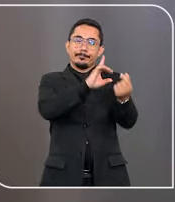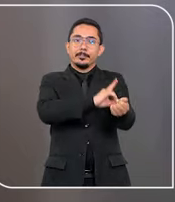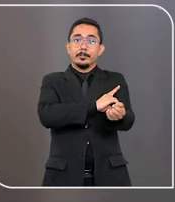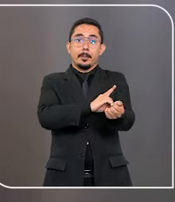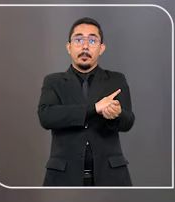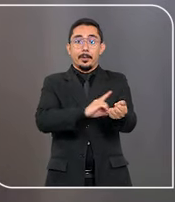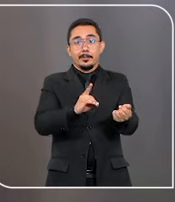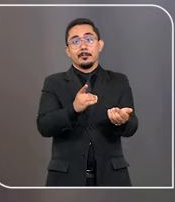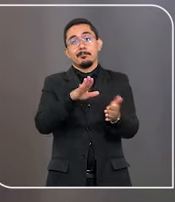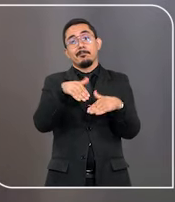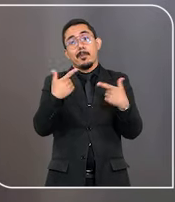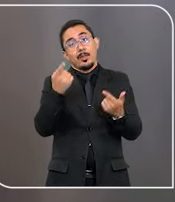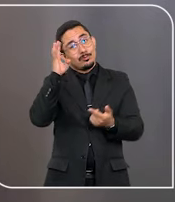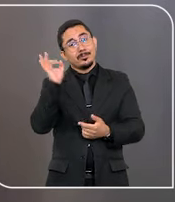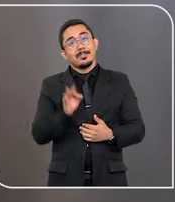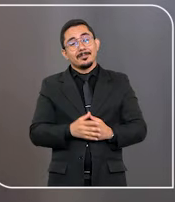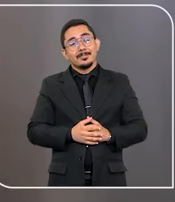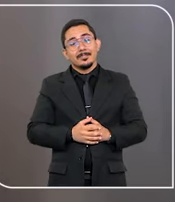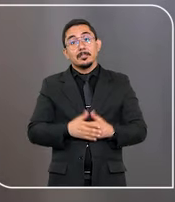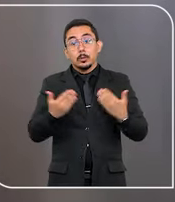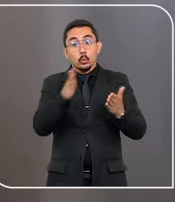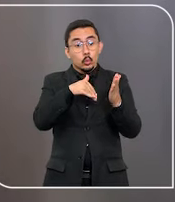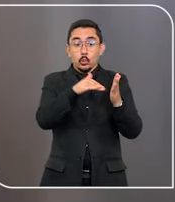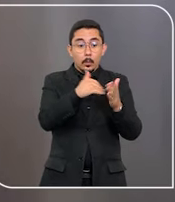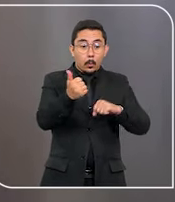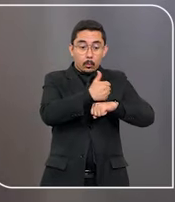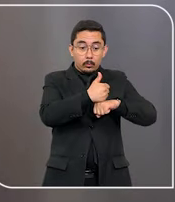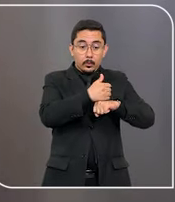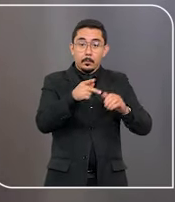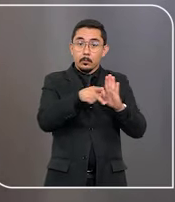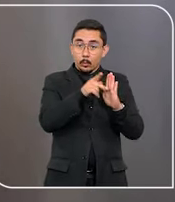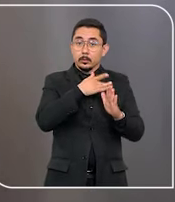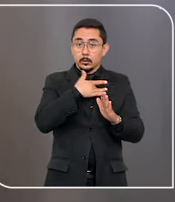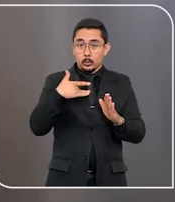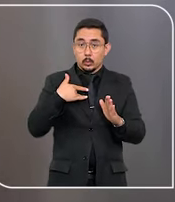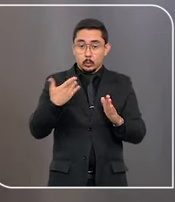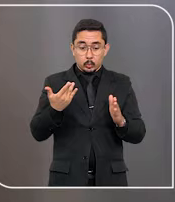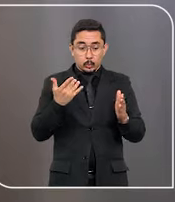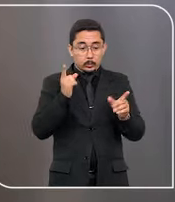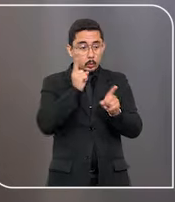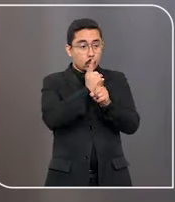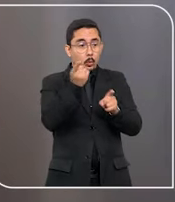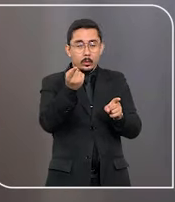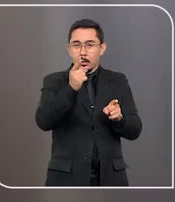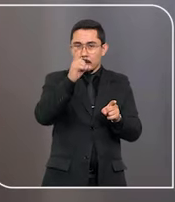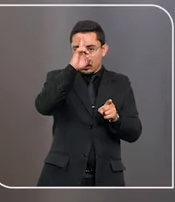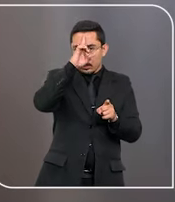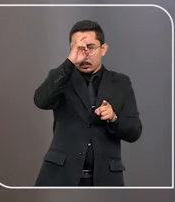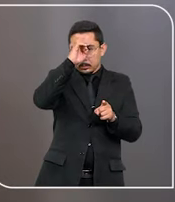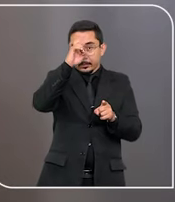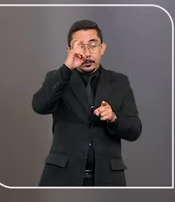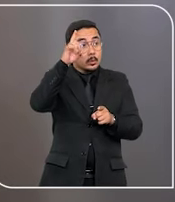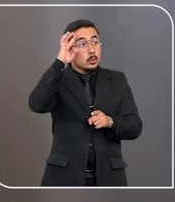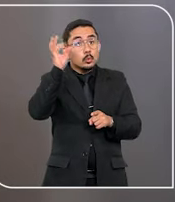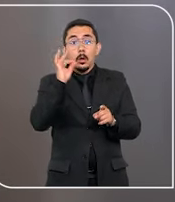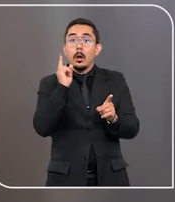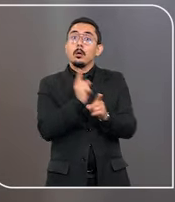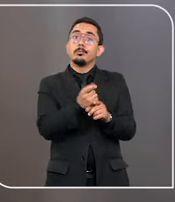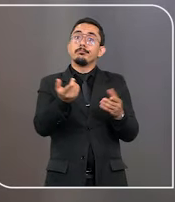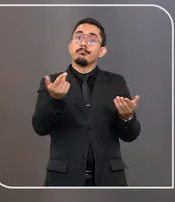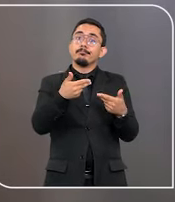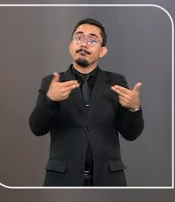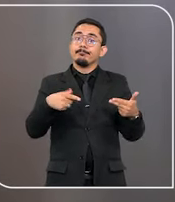diagnóstico oportuno. seja, os profissionais em saúde que recebem essas crianças na urgência e emergência, eles não sabem